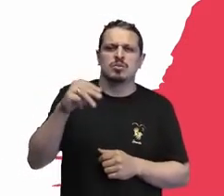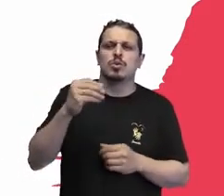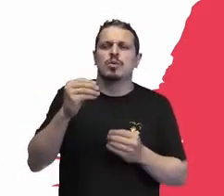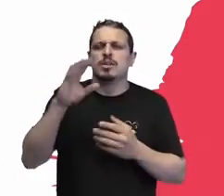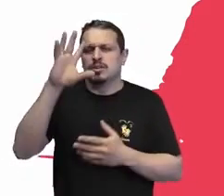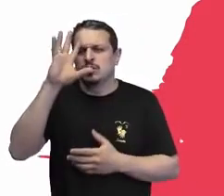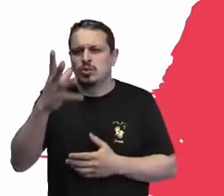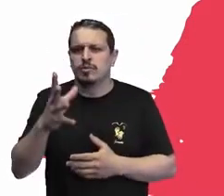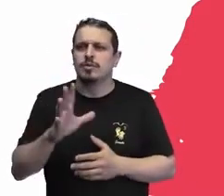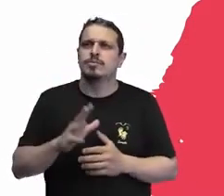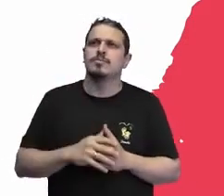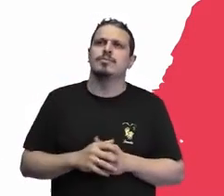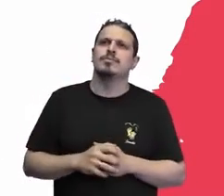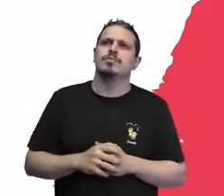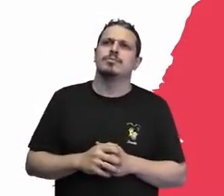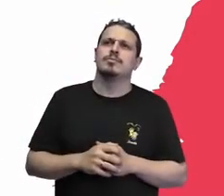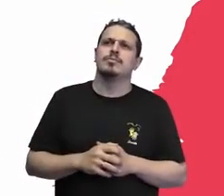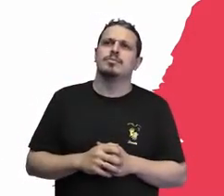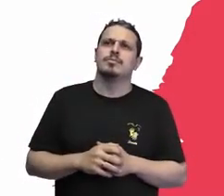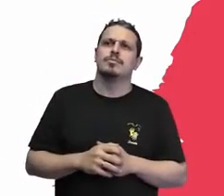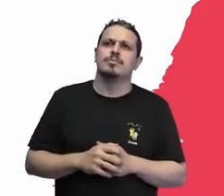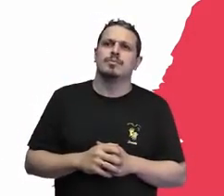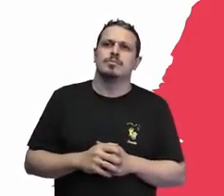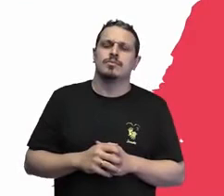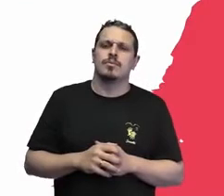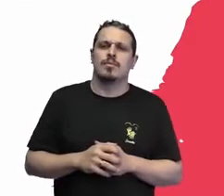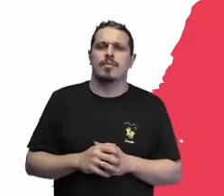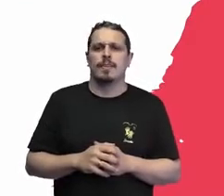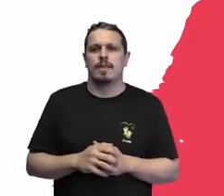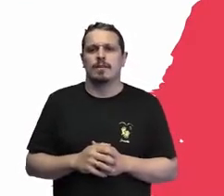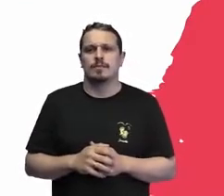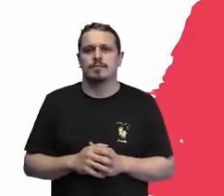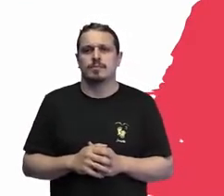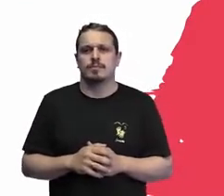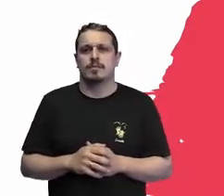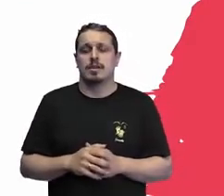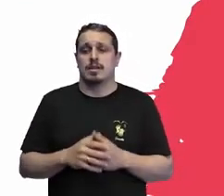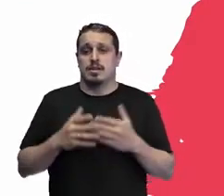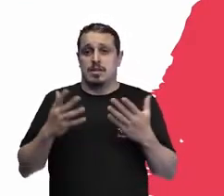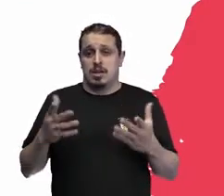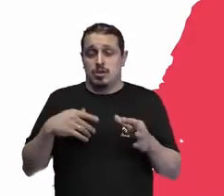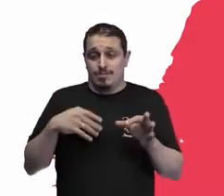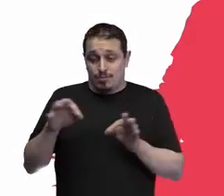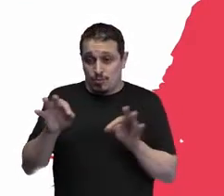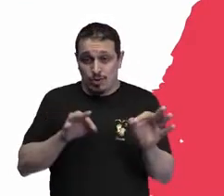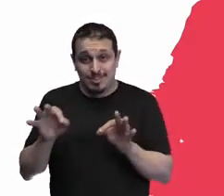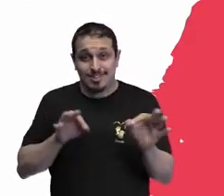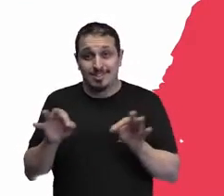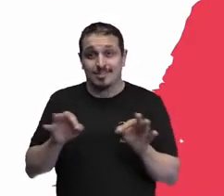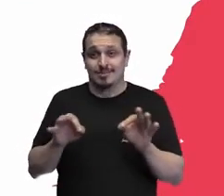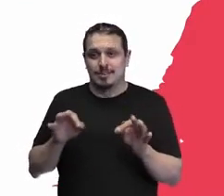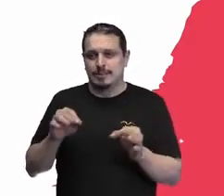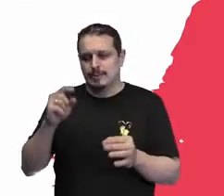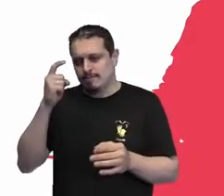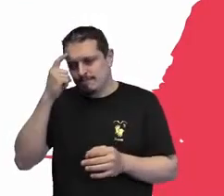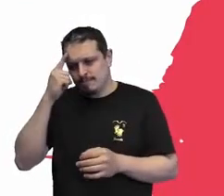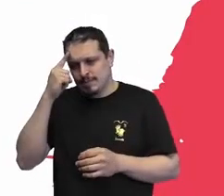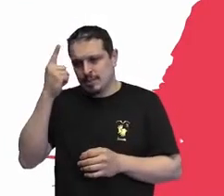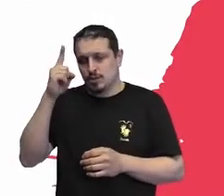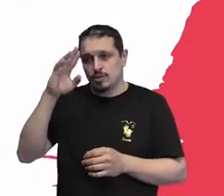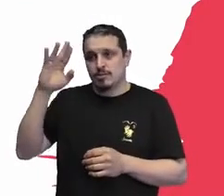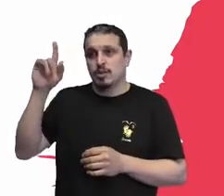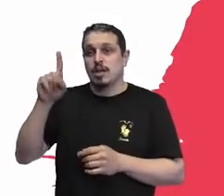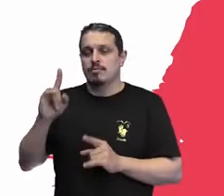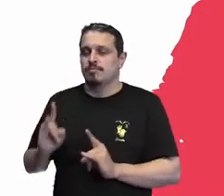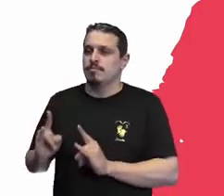é esse negócio, Flávia? Bom, tentem se projetar para um lugar muito fácil de se projetar, que é um prédio comum,